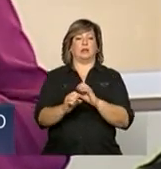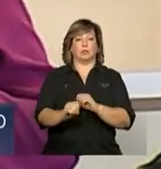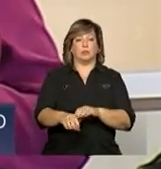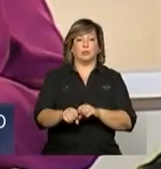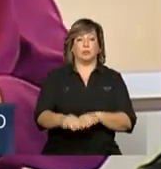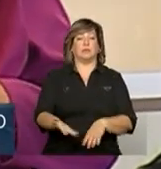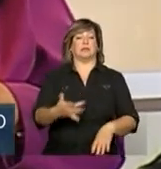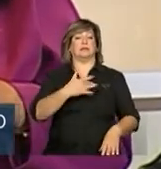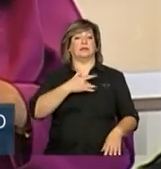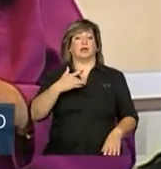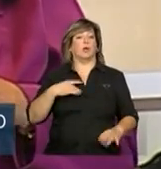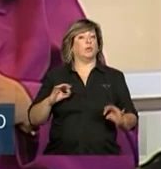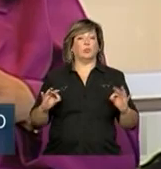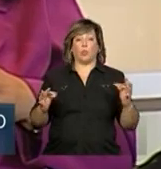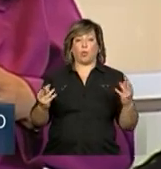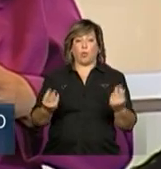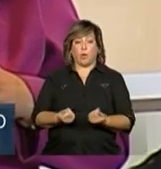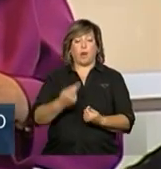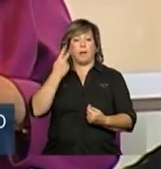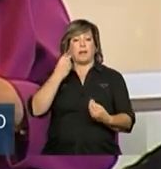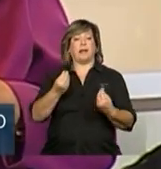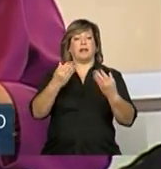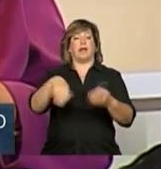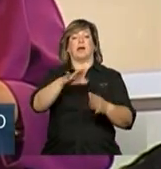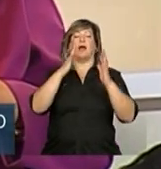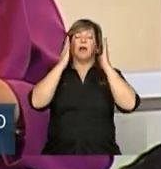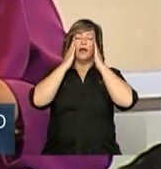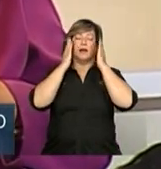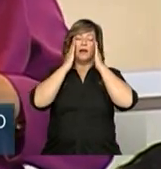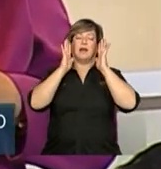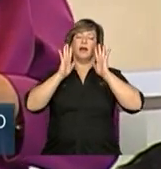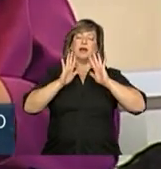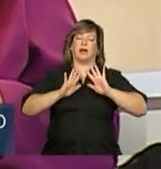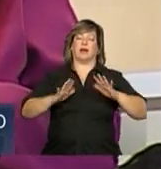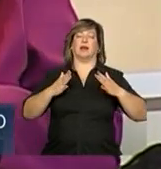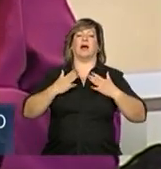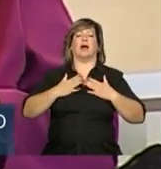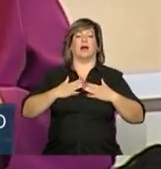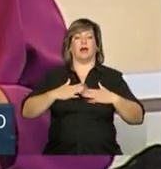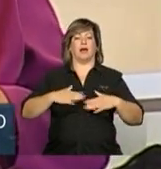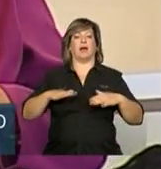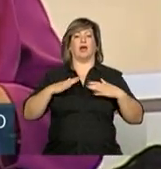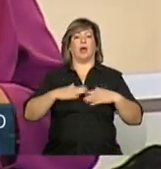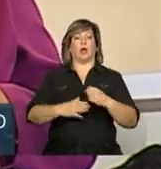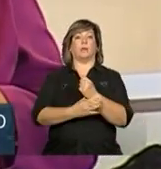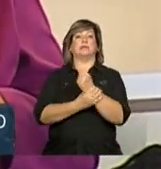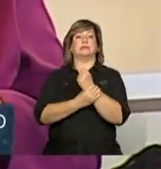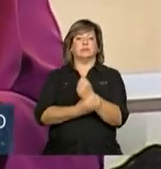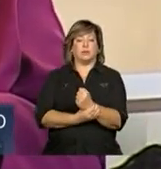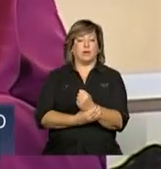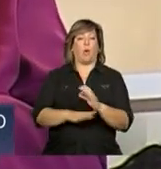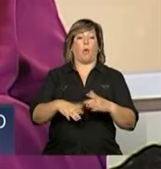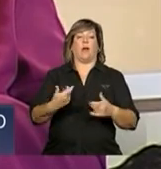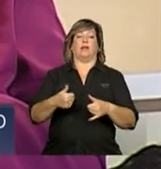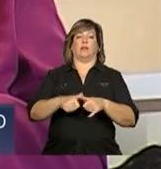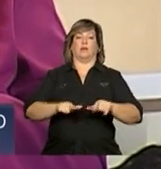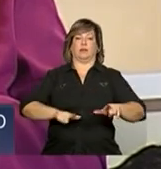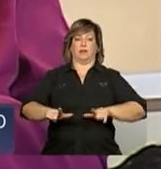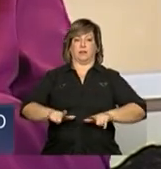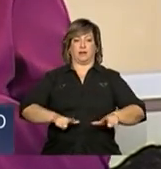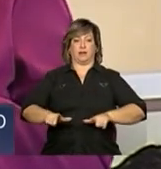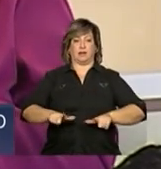na todos os recursos para dar-lhe tranquilidade, para dar-lhe seguridade quando estão trabalhando